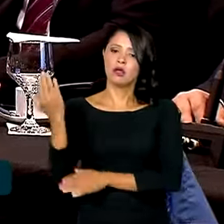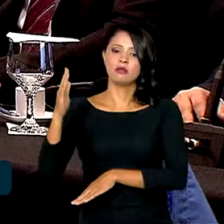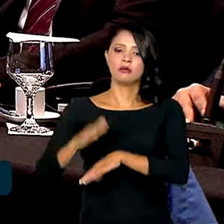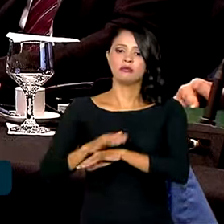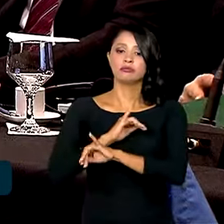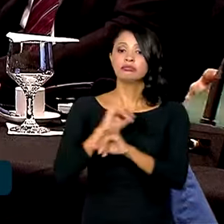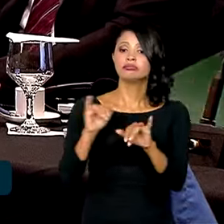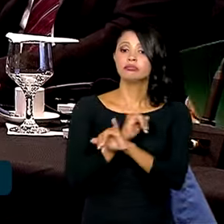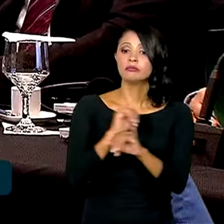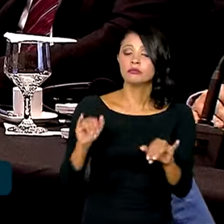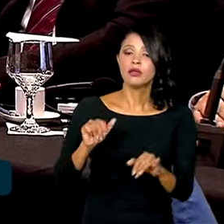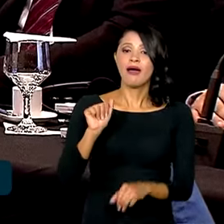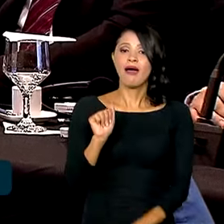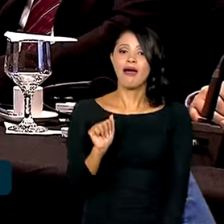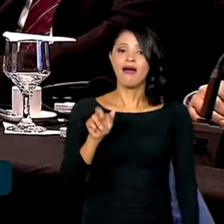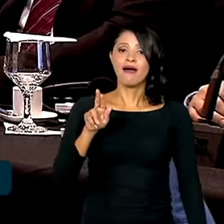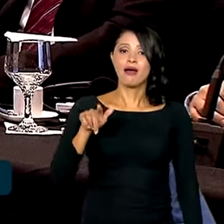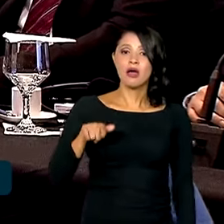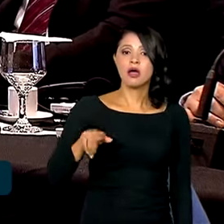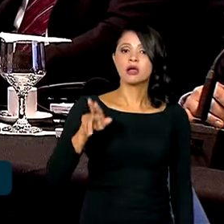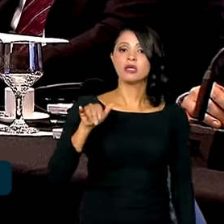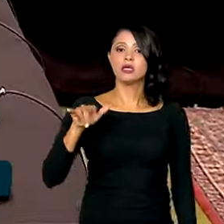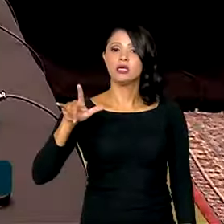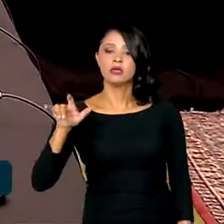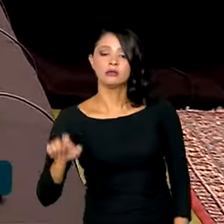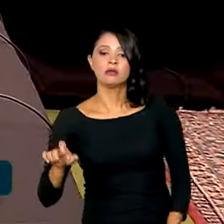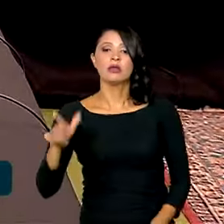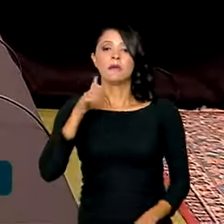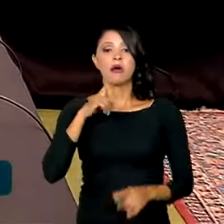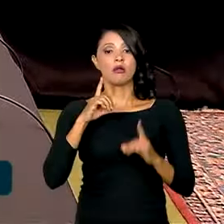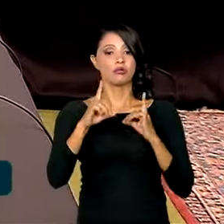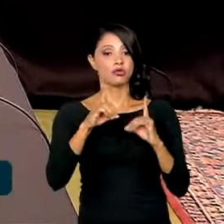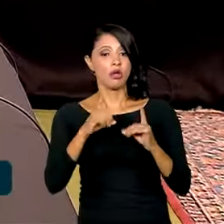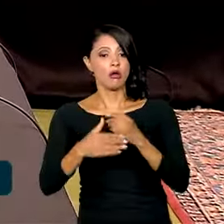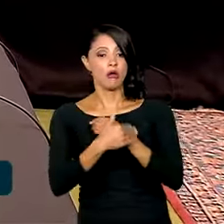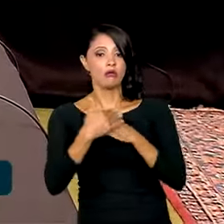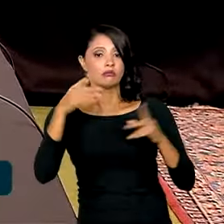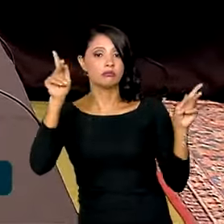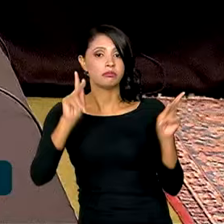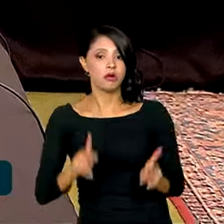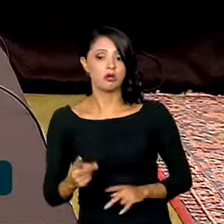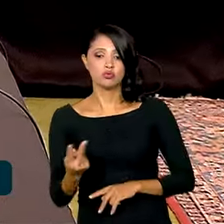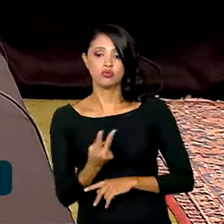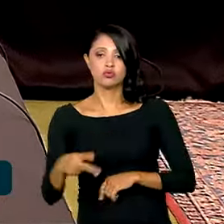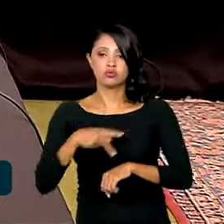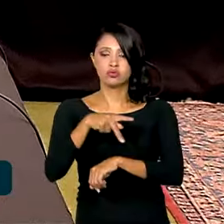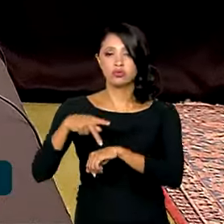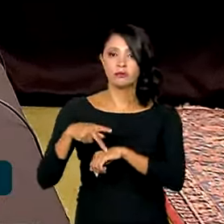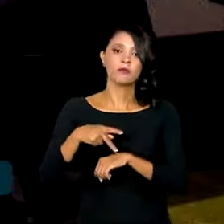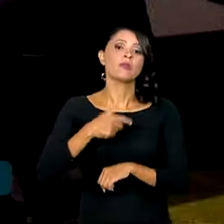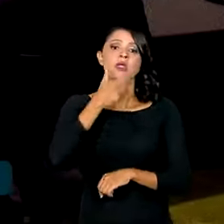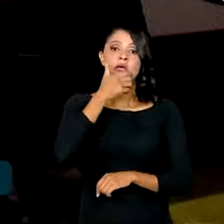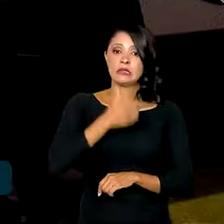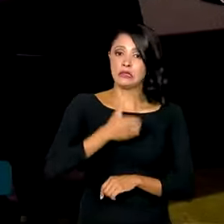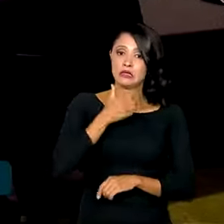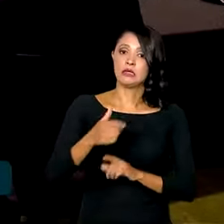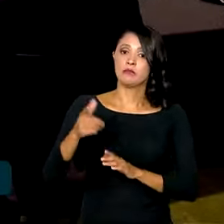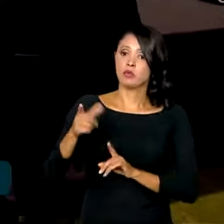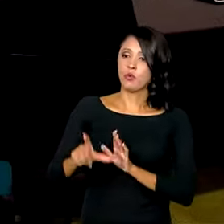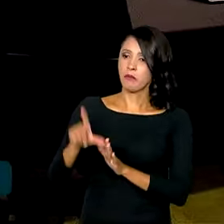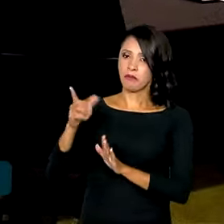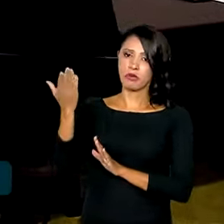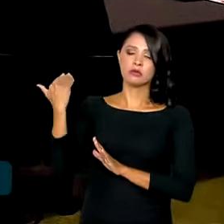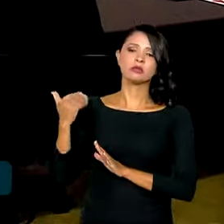Declaração de Arguile para o Diálogo e a Paz entre os dois países em dezembro passado. Uma